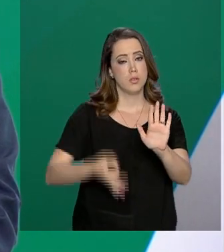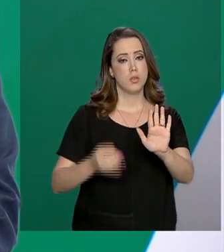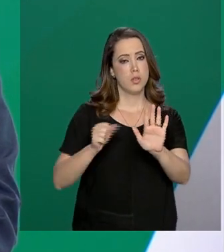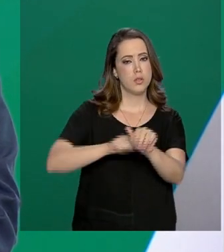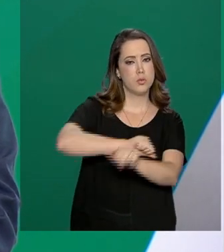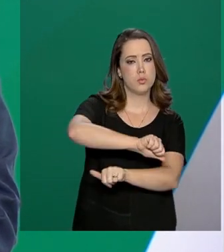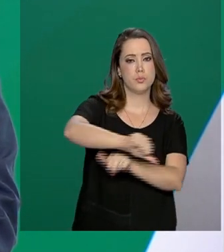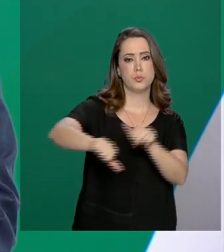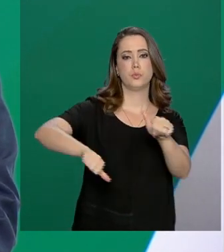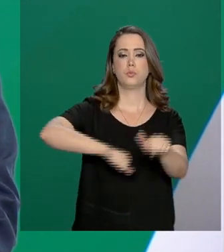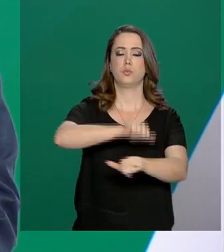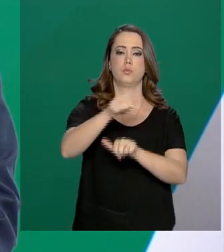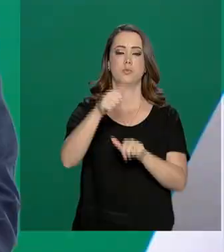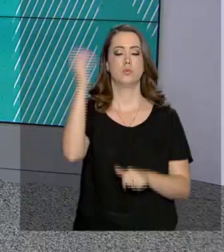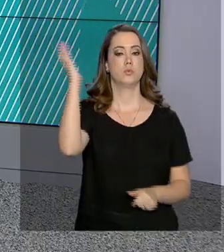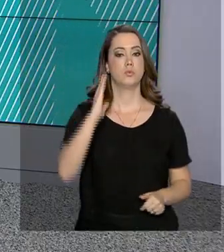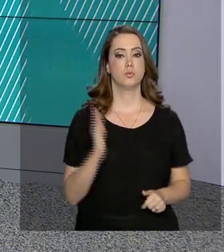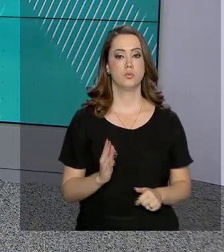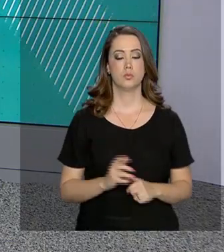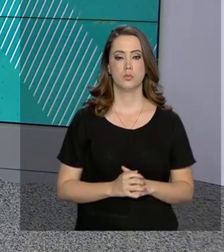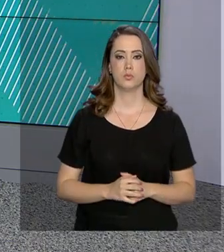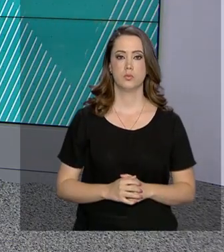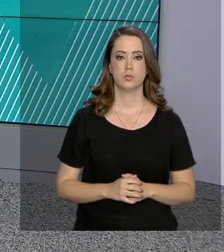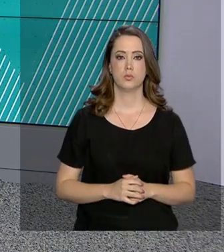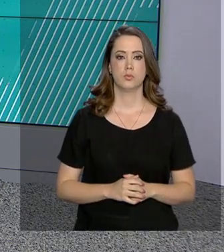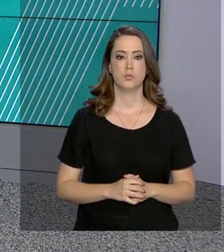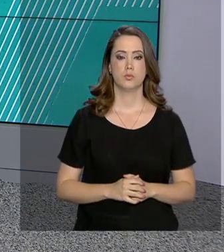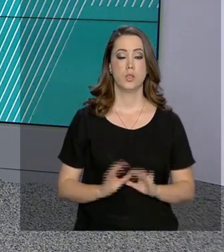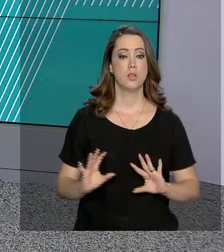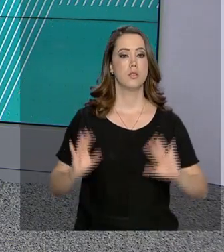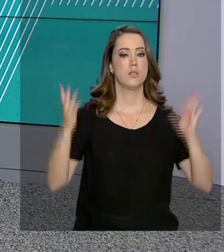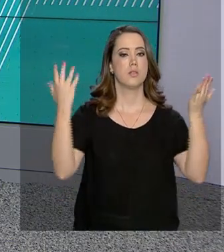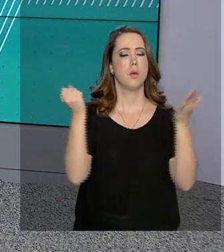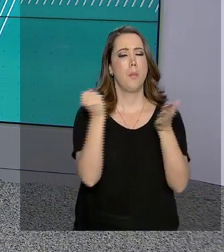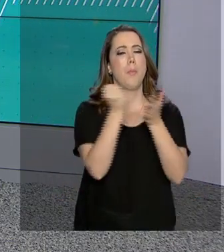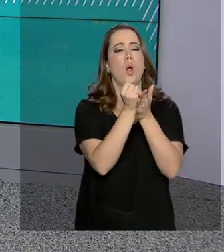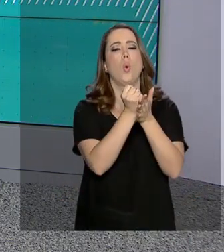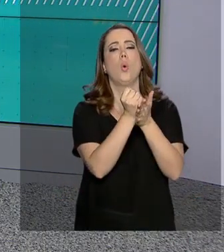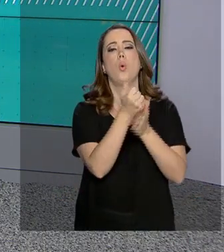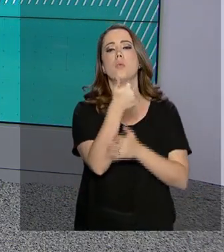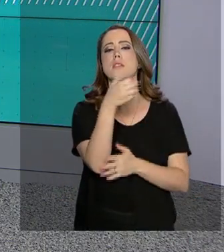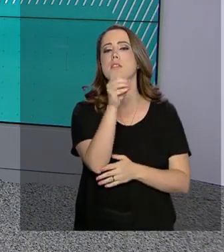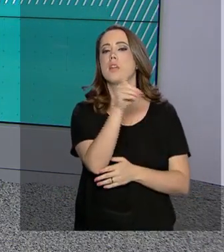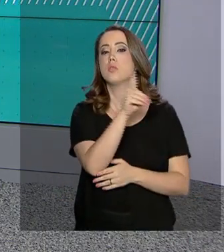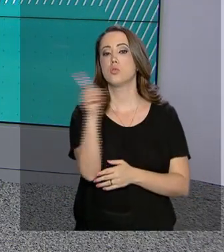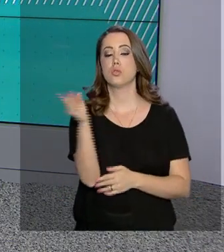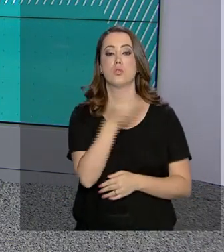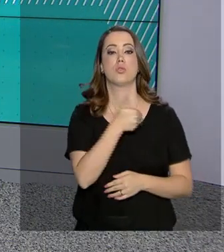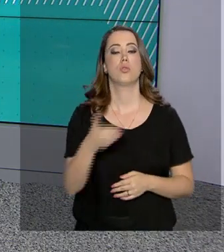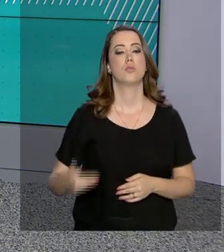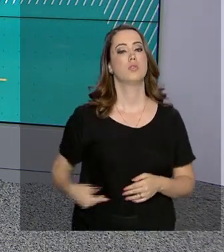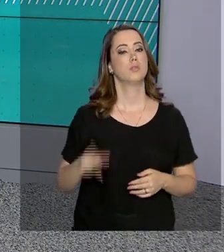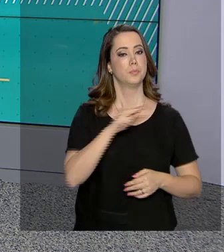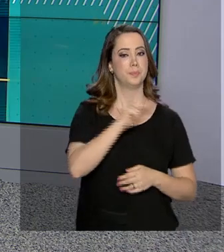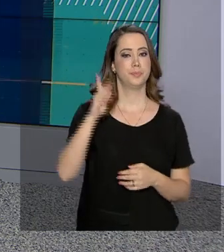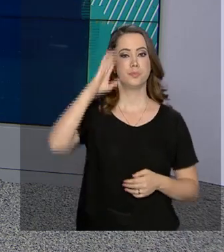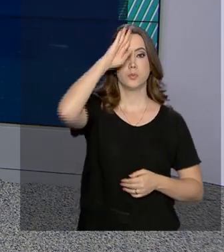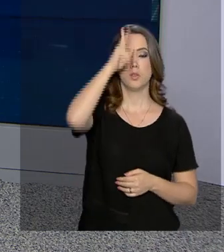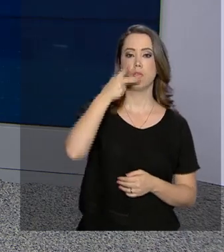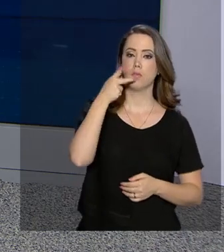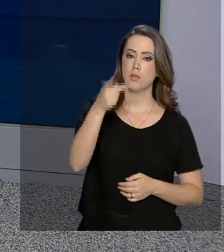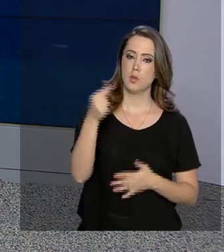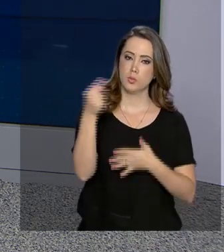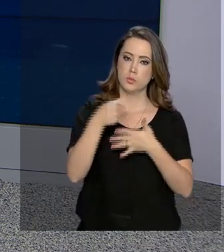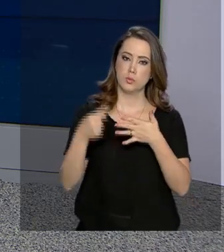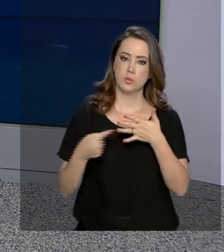transformar o Brasil. Na cerimônia que marcou os 100 dias de governo, o presidente Jair Bolsonaro falou